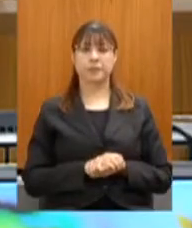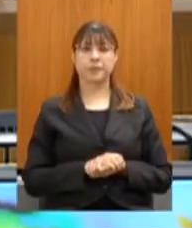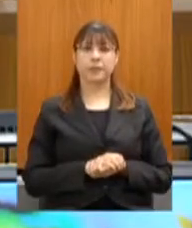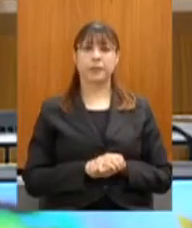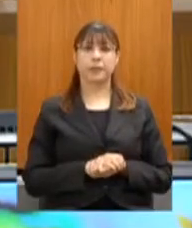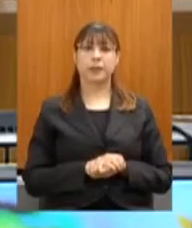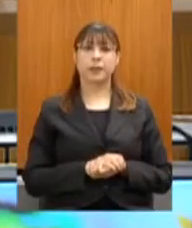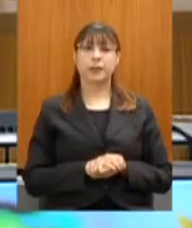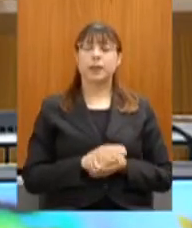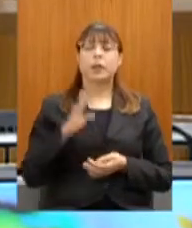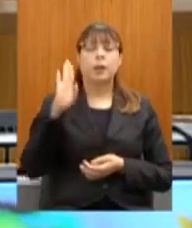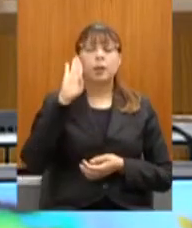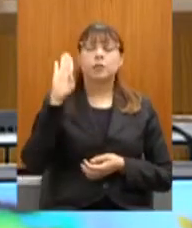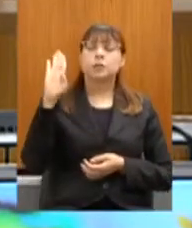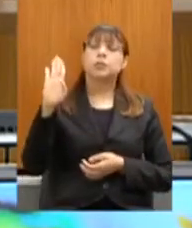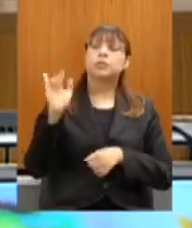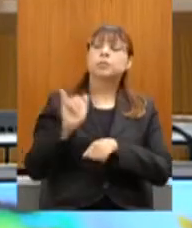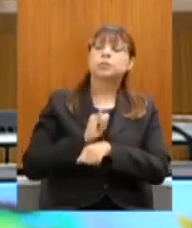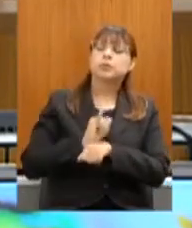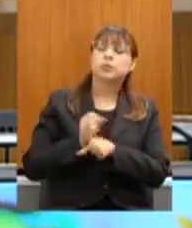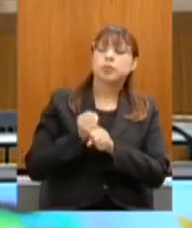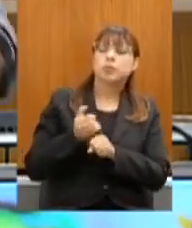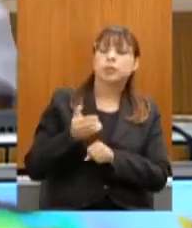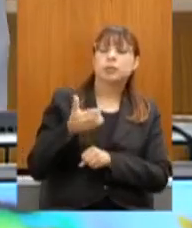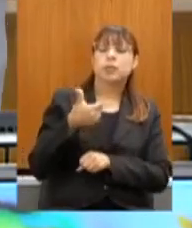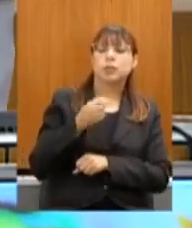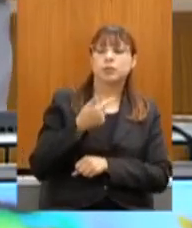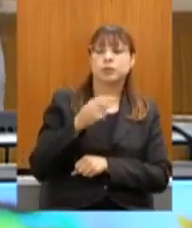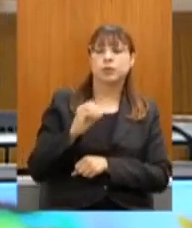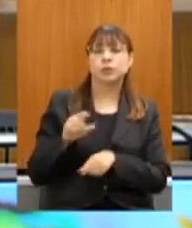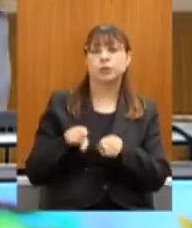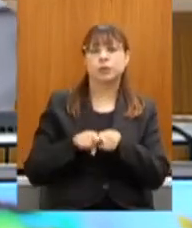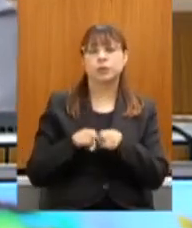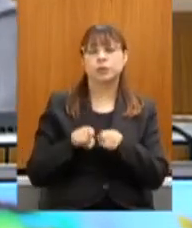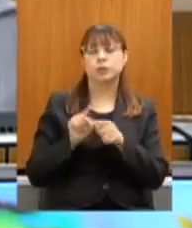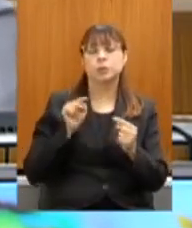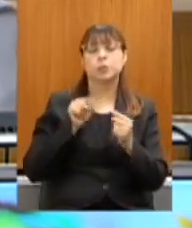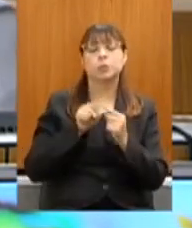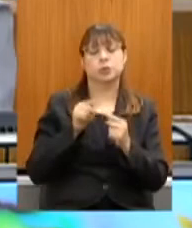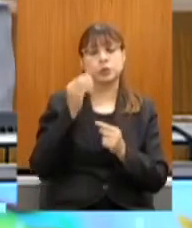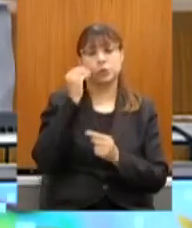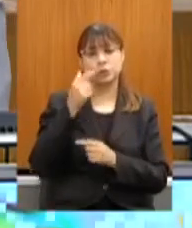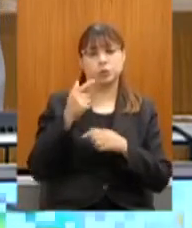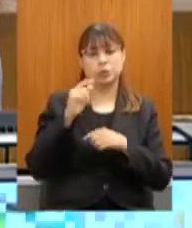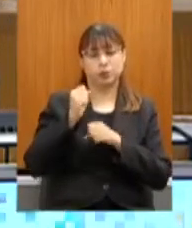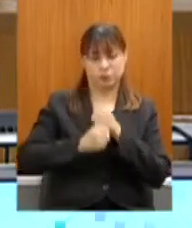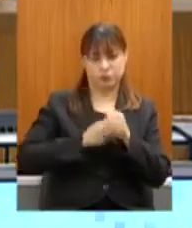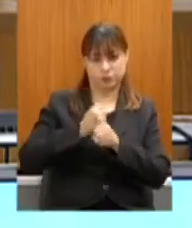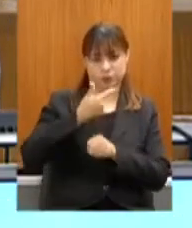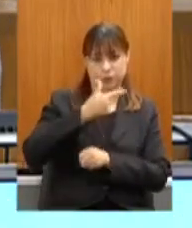principais estratégias de 2020 e as metas de 2021. Podem passar, por favor.